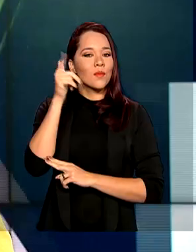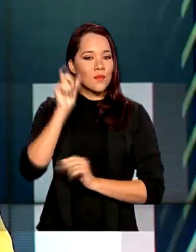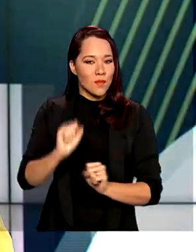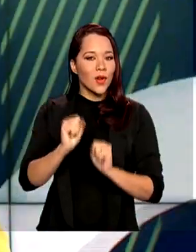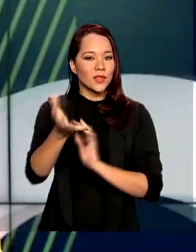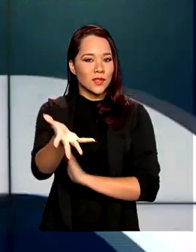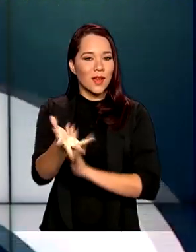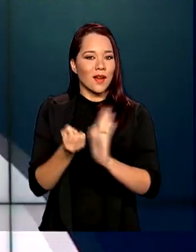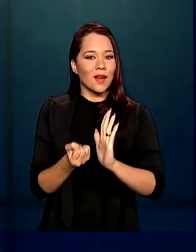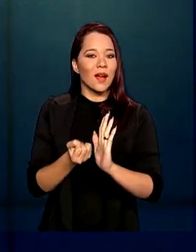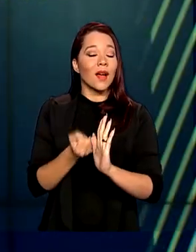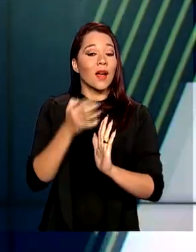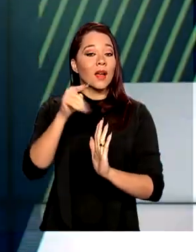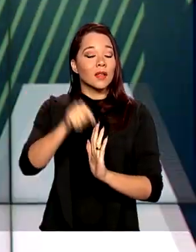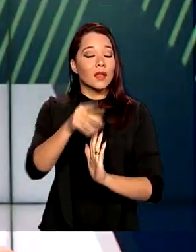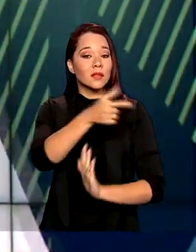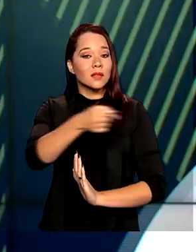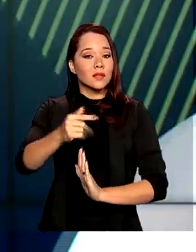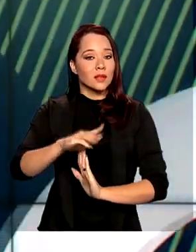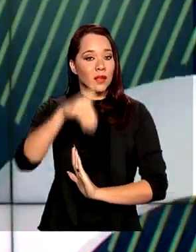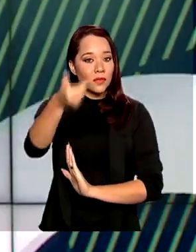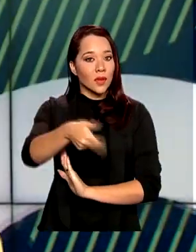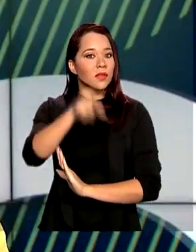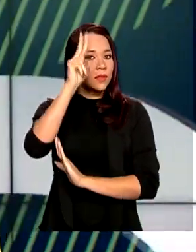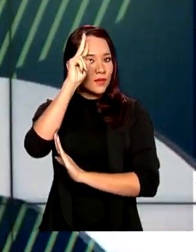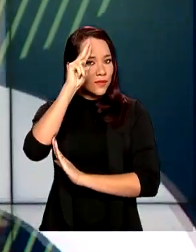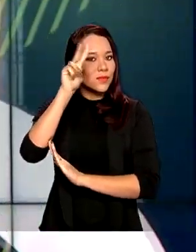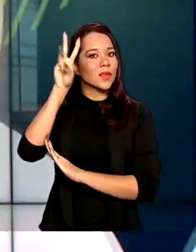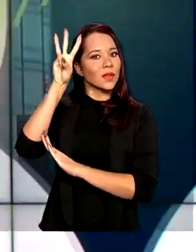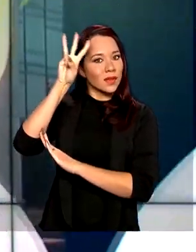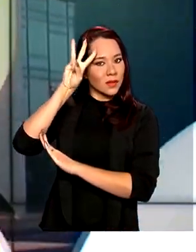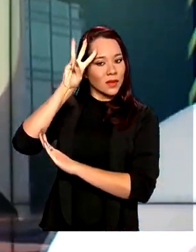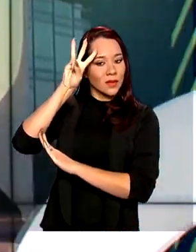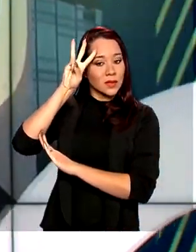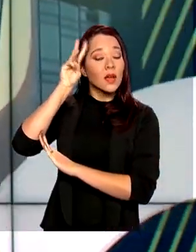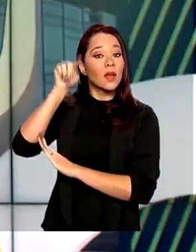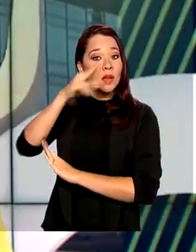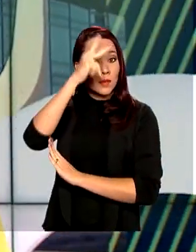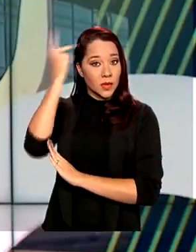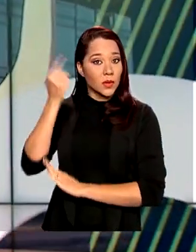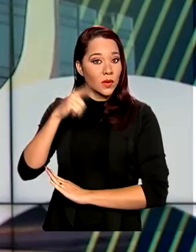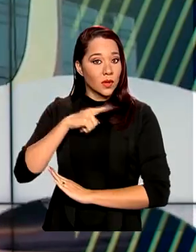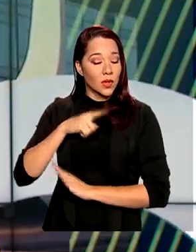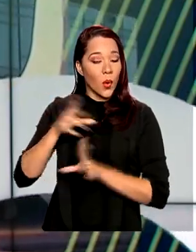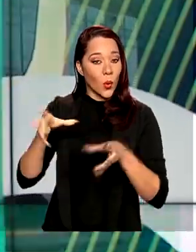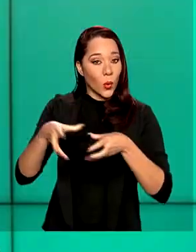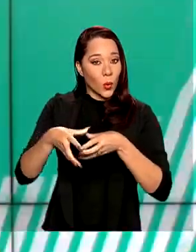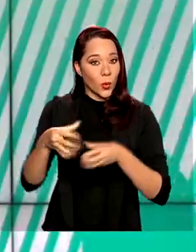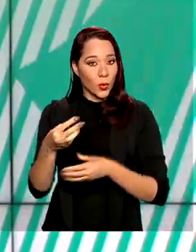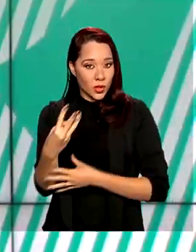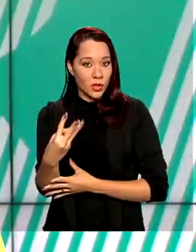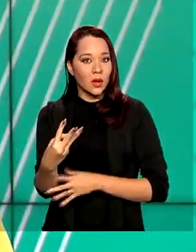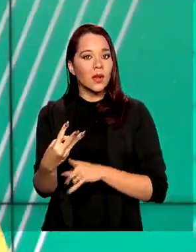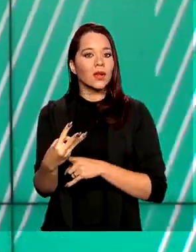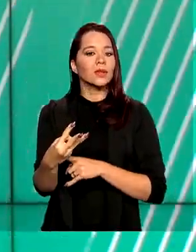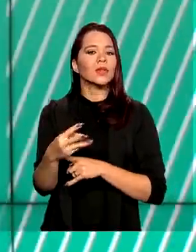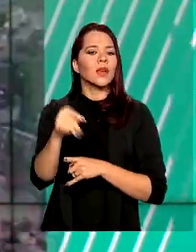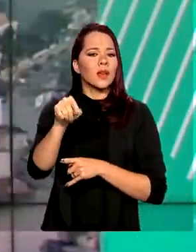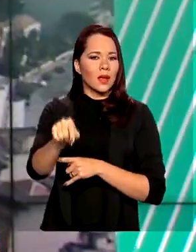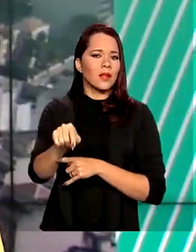benefício a partir da próxima semana, na segunda e terça-feira. Essas pessoas que pertencem ao lote 3 teriam